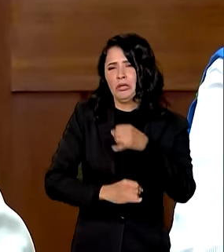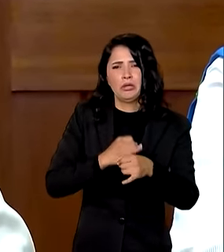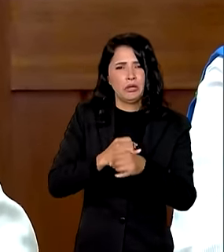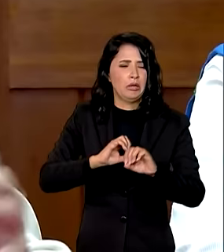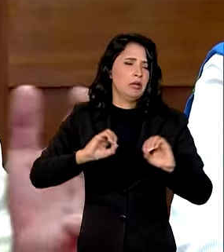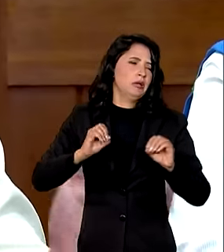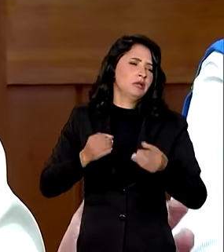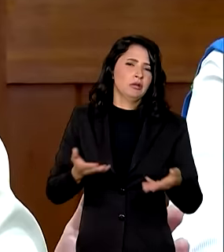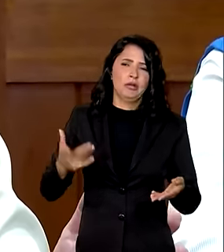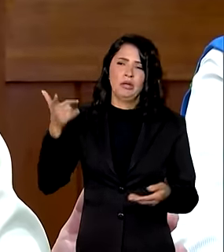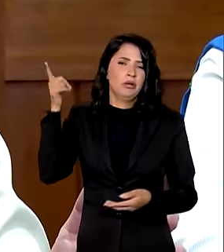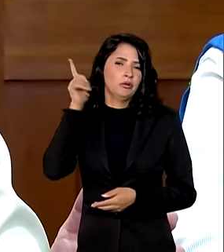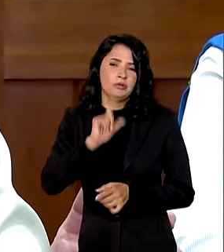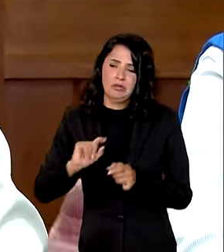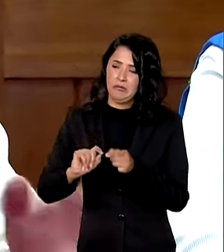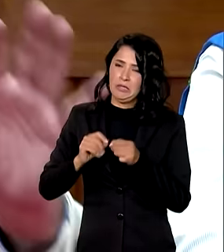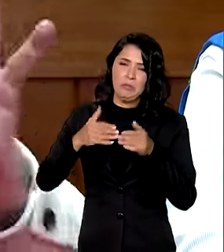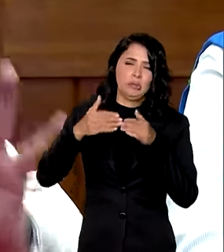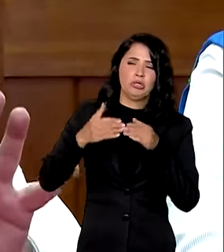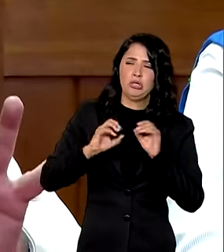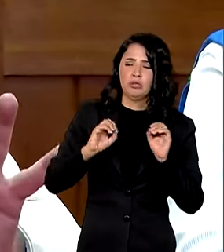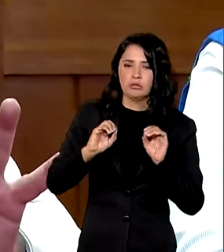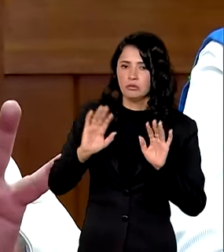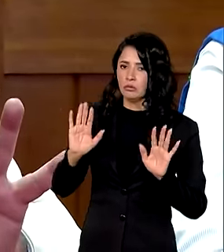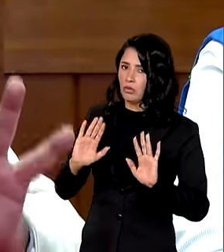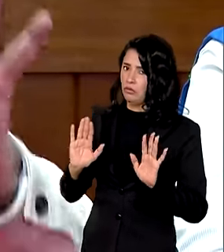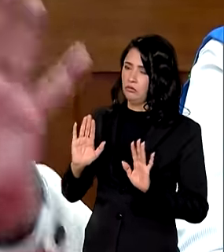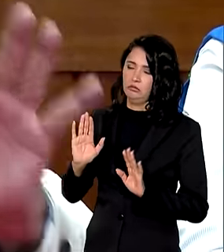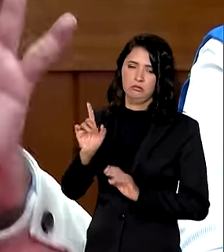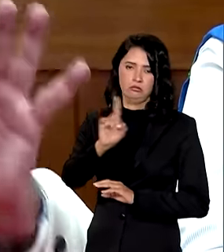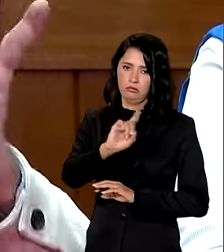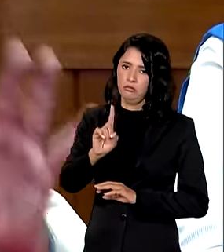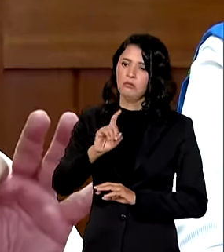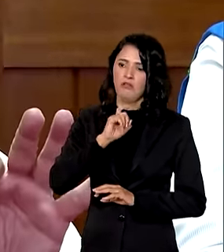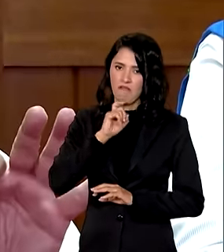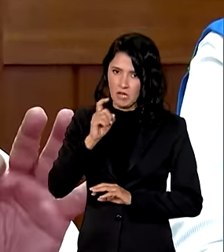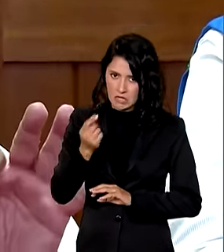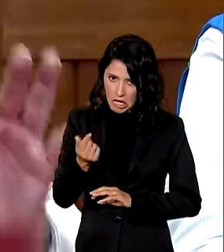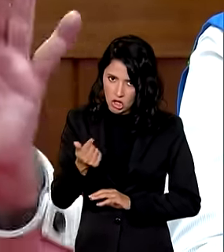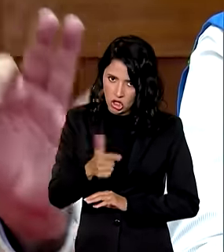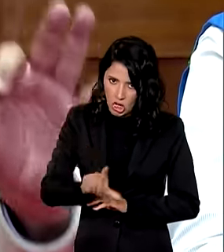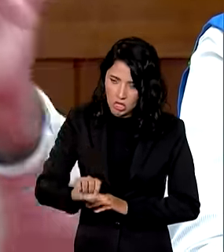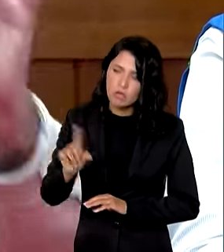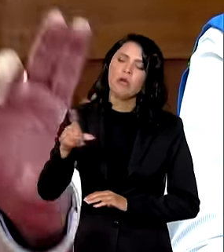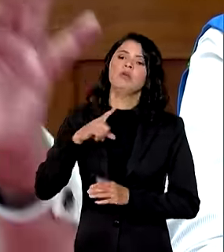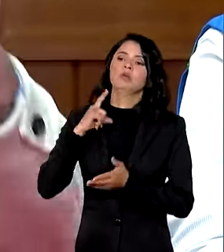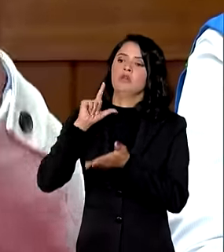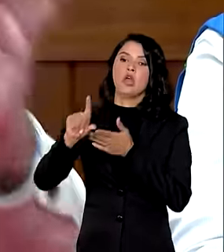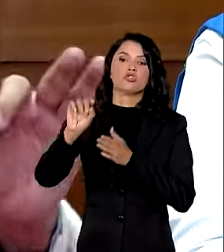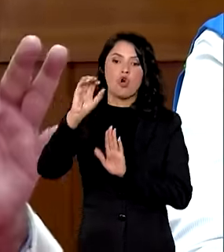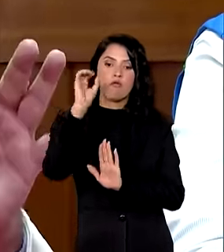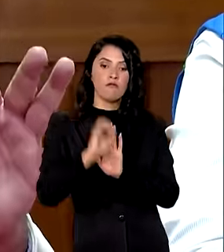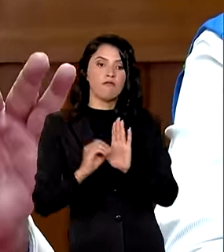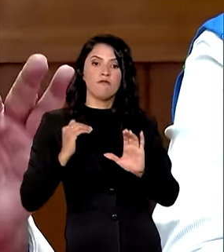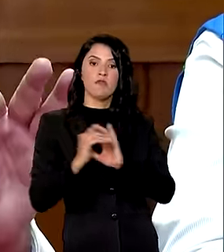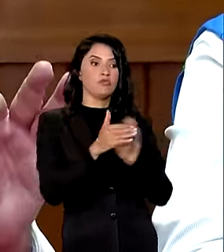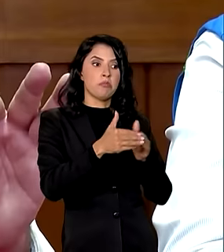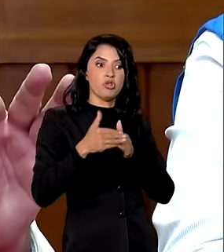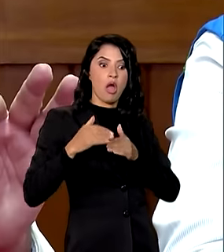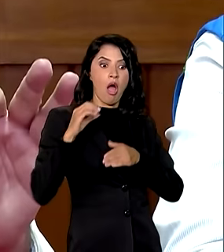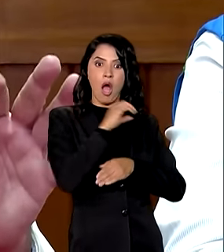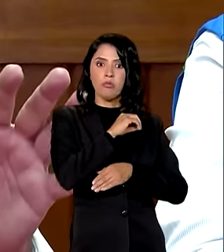nós não conseguimos fazer o pedido não ninguém vai ficar sem dinheiro basta fazer o ofício e pedir que